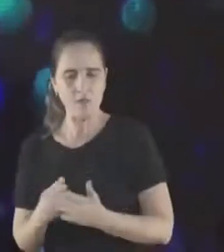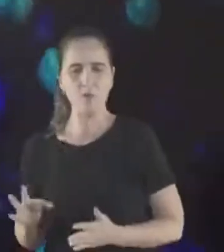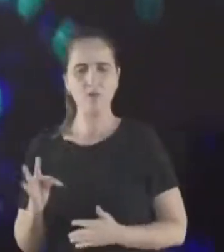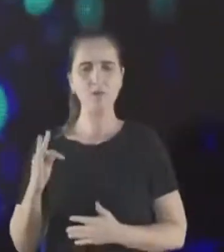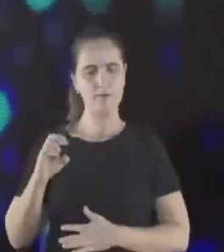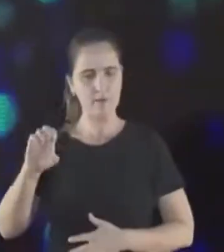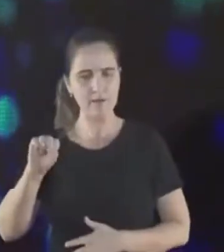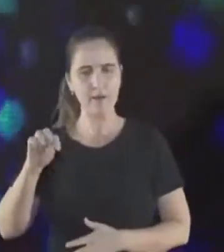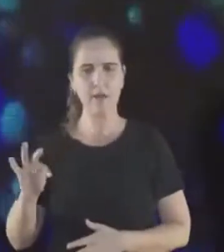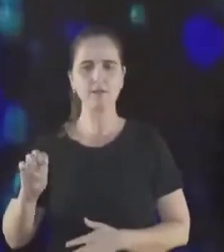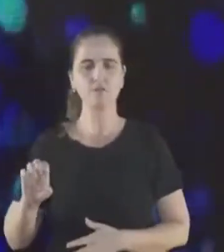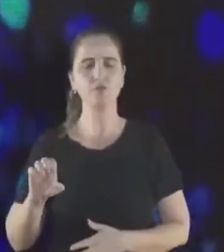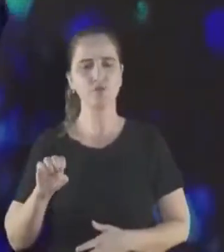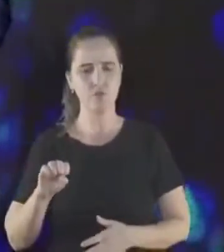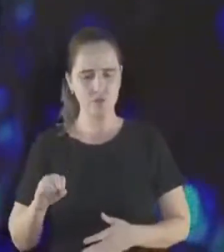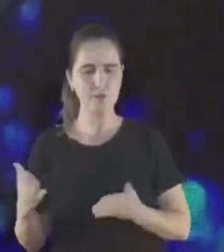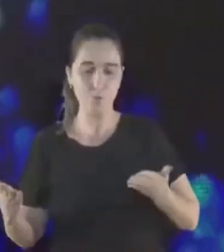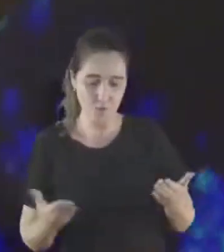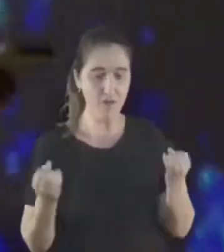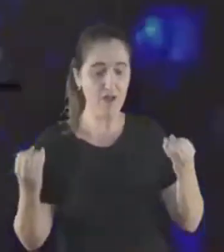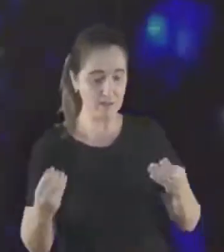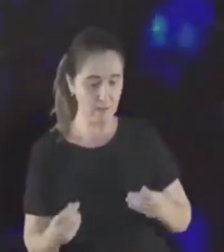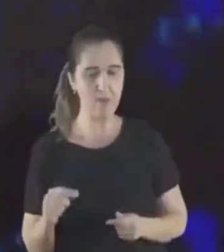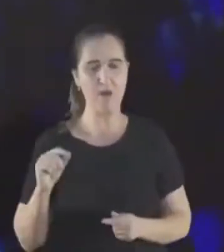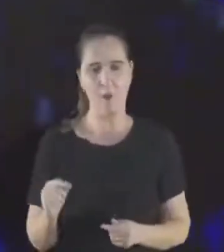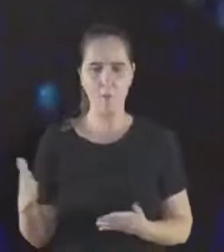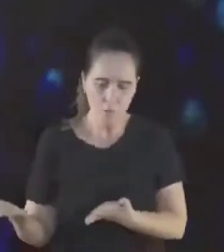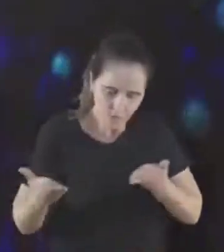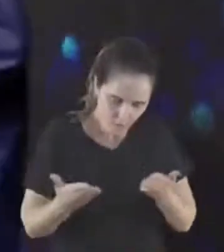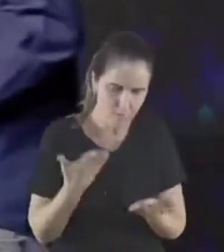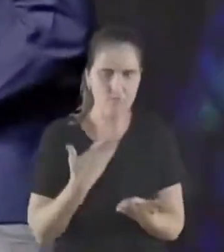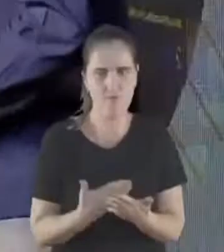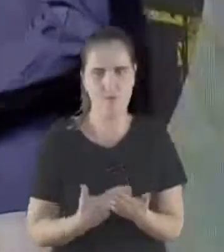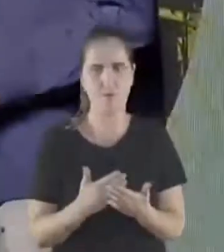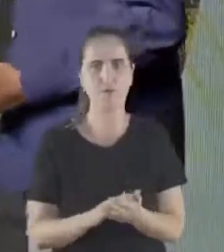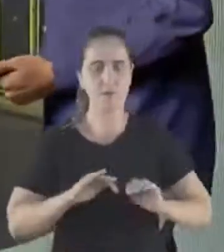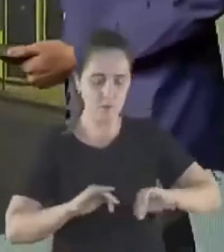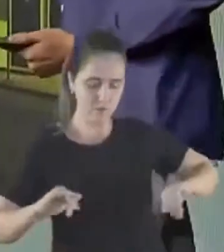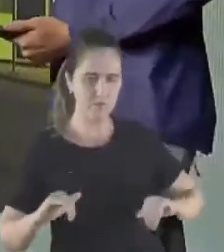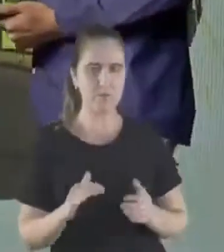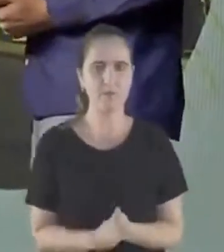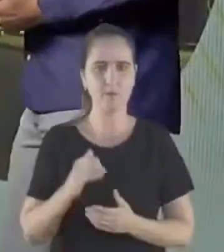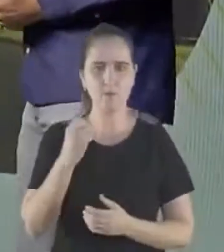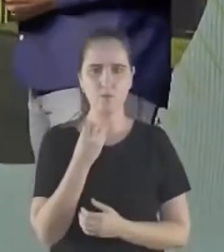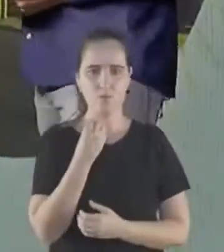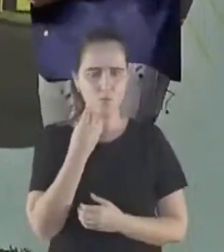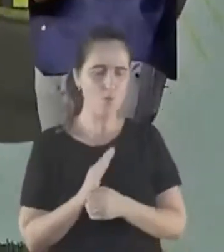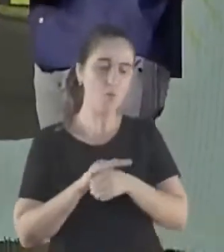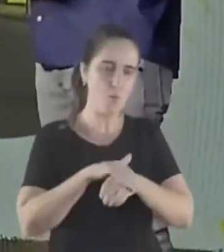Douglas Queiroz Santos, para falar um pouco sobre a retomada das atividades também lá na Escola Teca. Boa noite, Douglas. Boa noite, Matheus. Obrigado